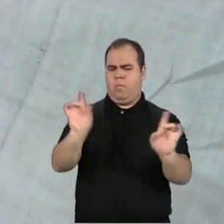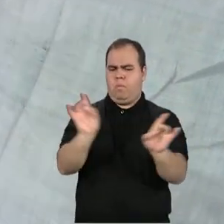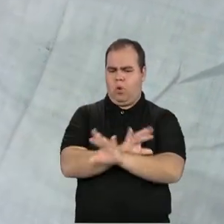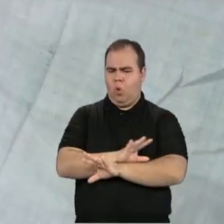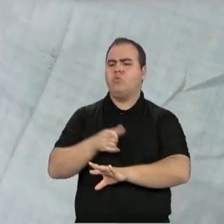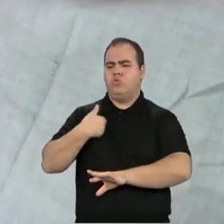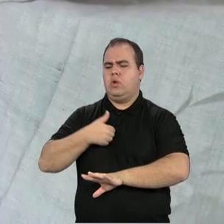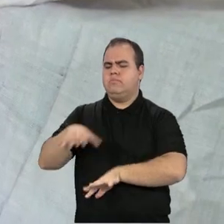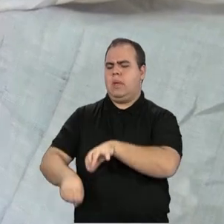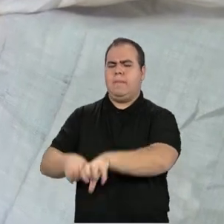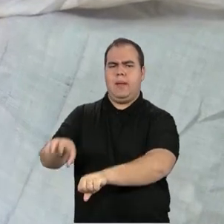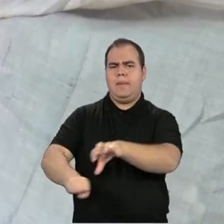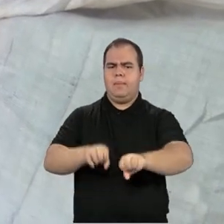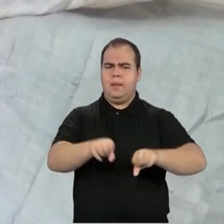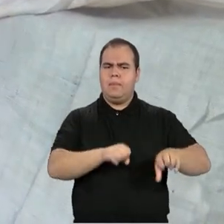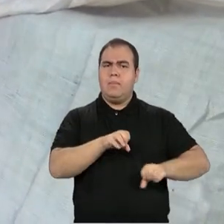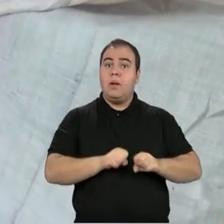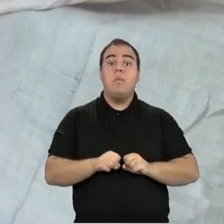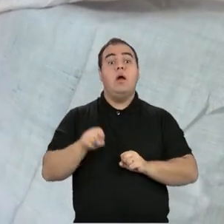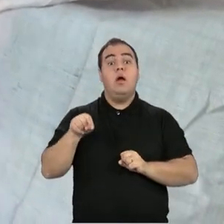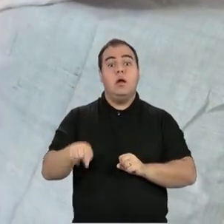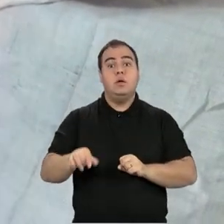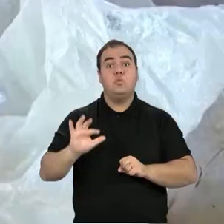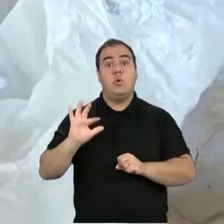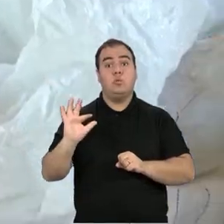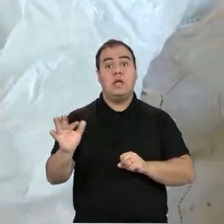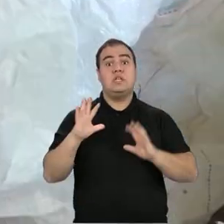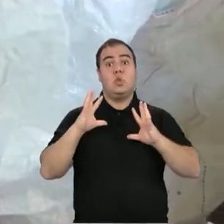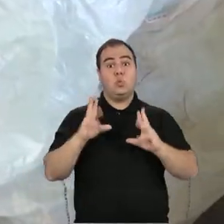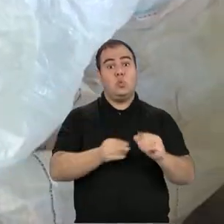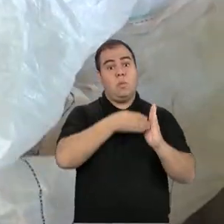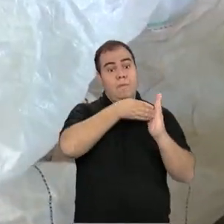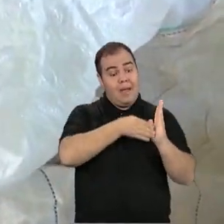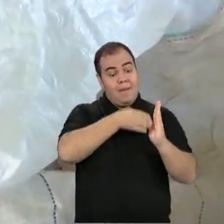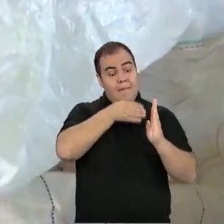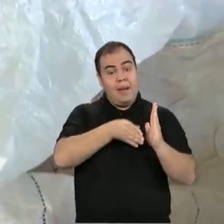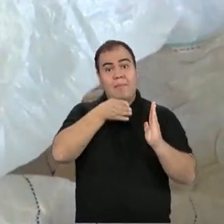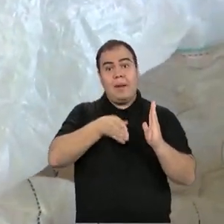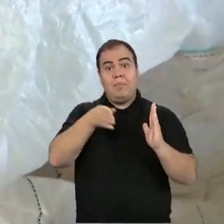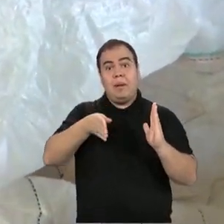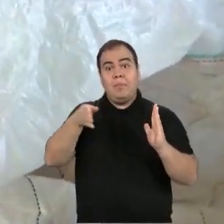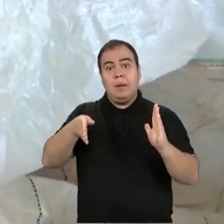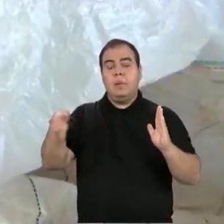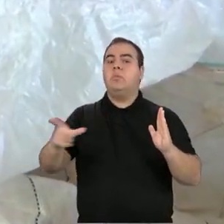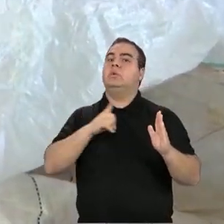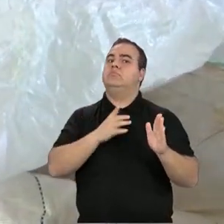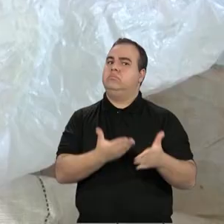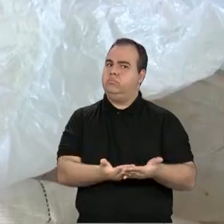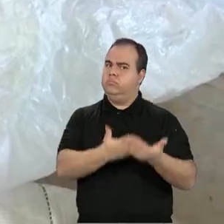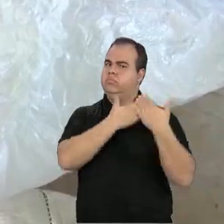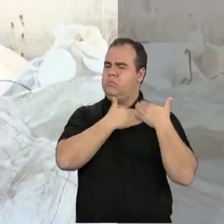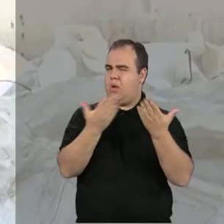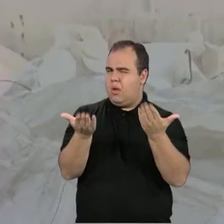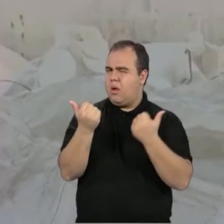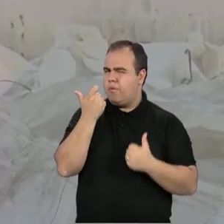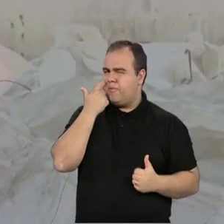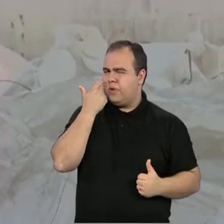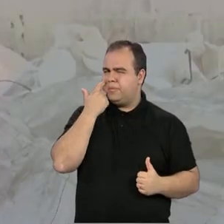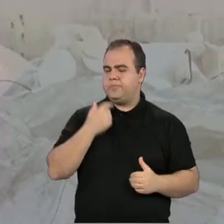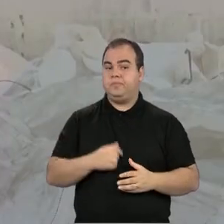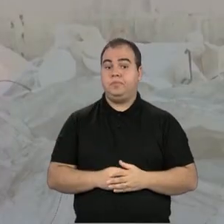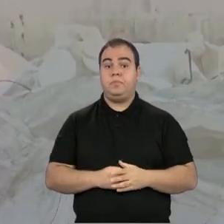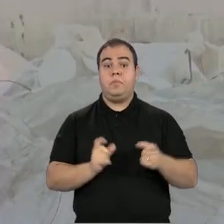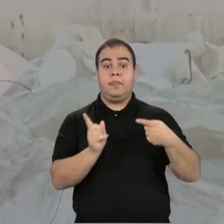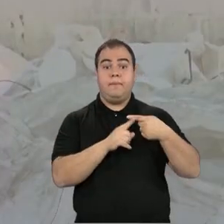Só que para que isso aconteça, todos os elos da cadeia precisam cumprir suas responsabilidades. Quer ver só? O primeiro